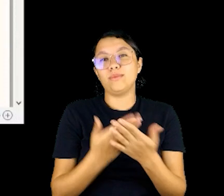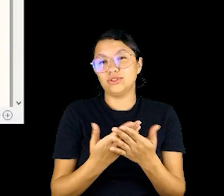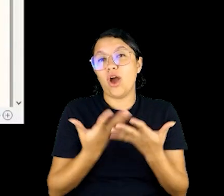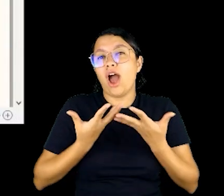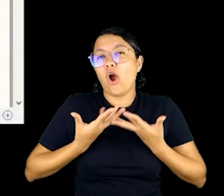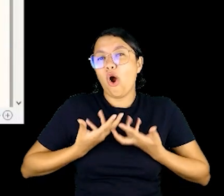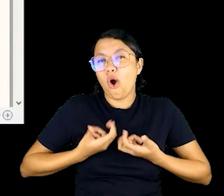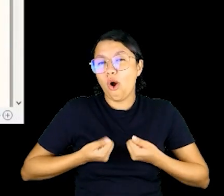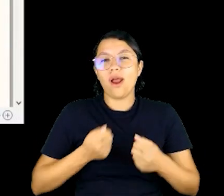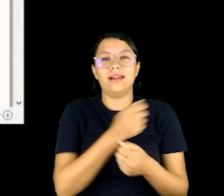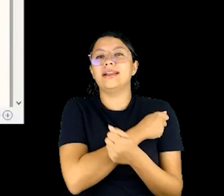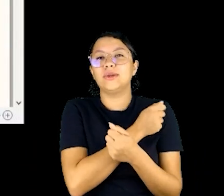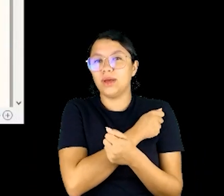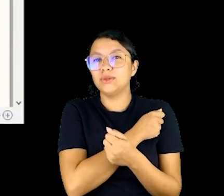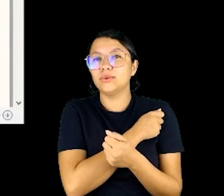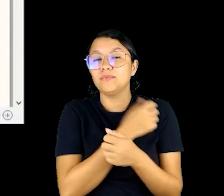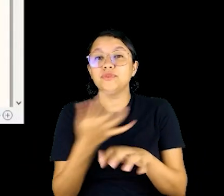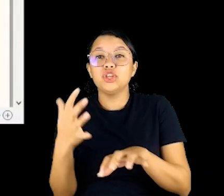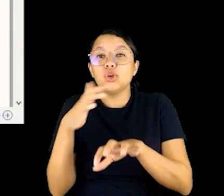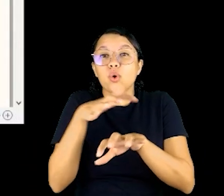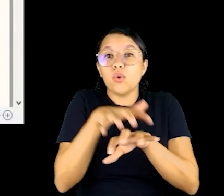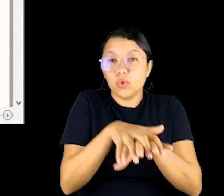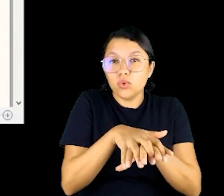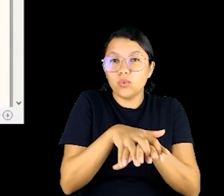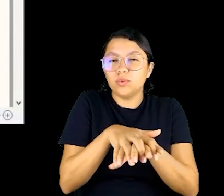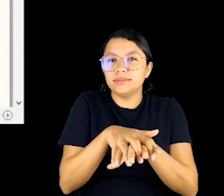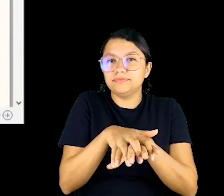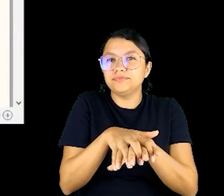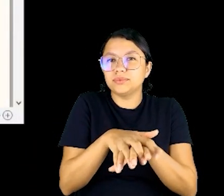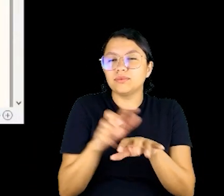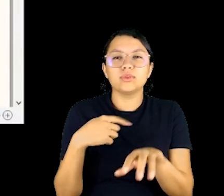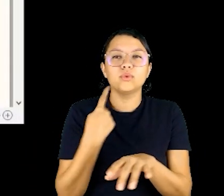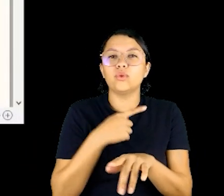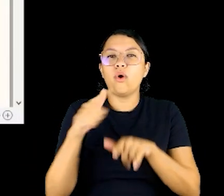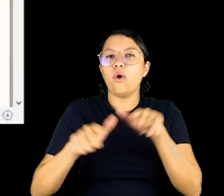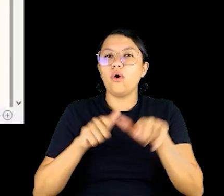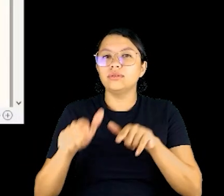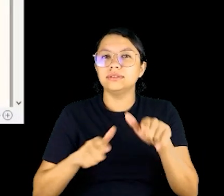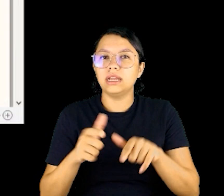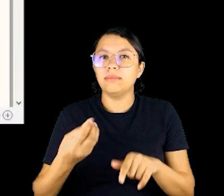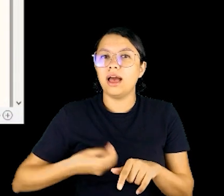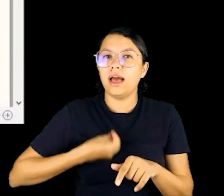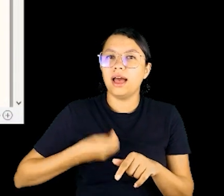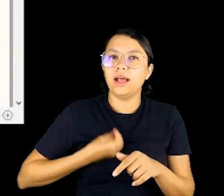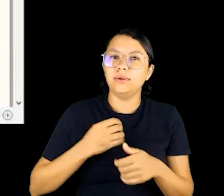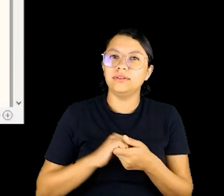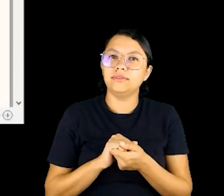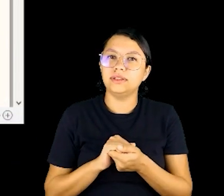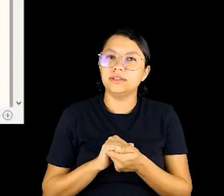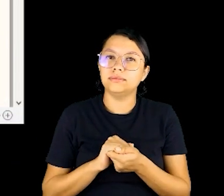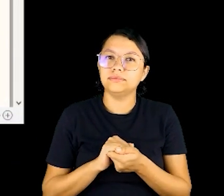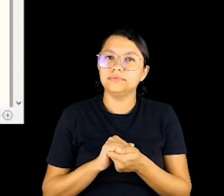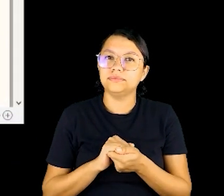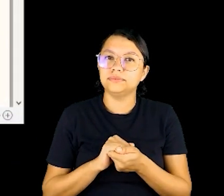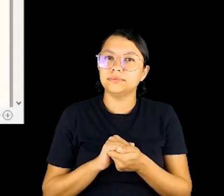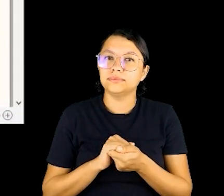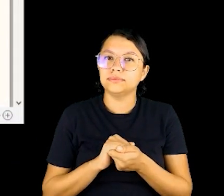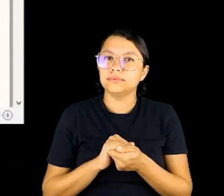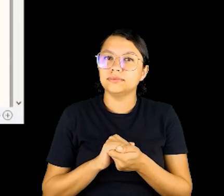vamos acolher esses alunos e incluí-los dentro da nossa, dentro do nosso trabalho, dentro da nossa vida.